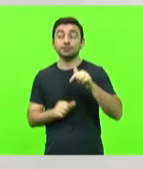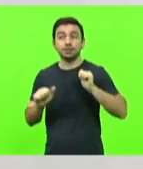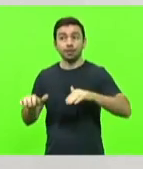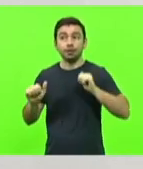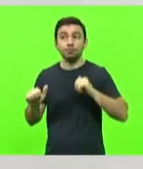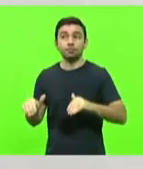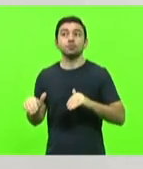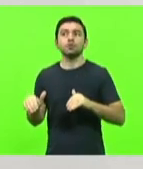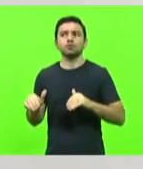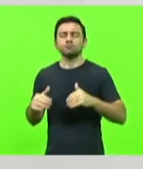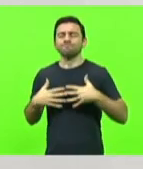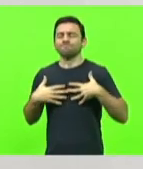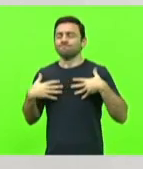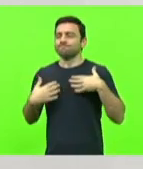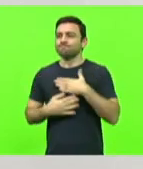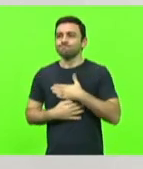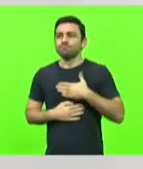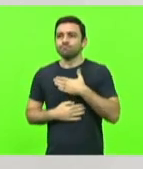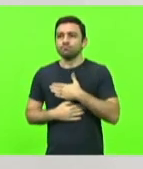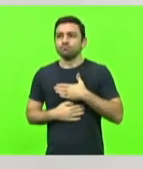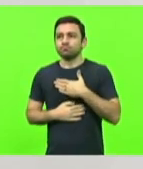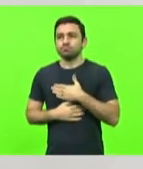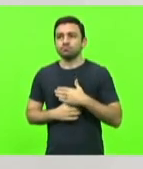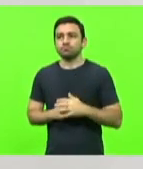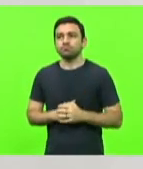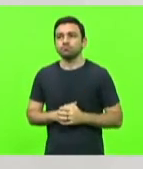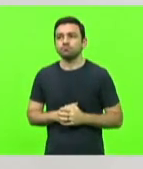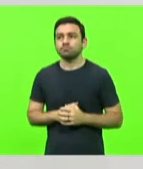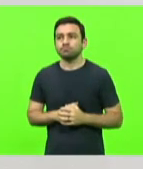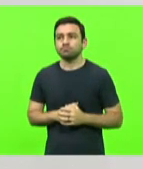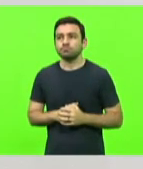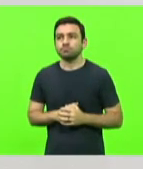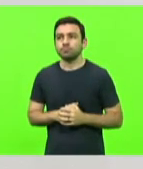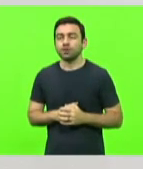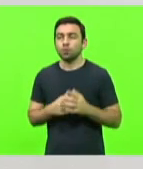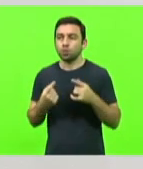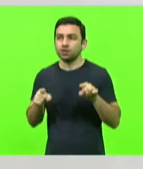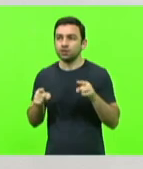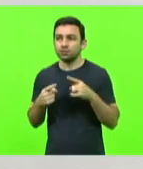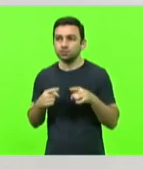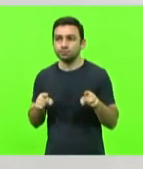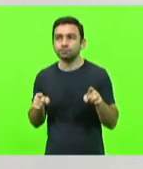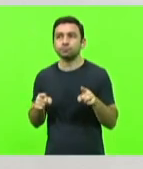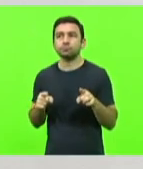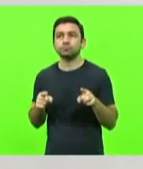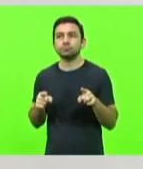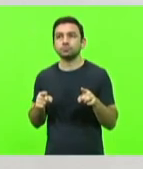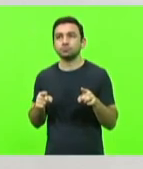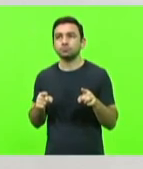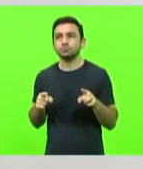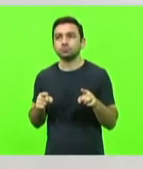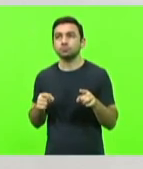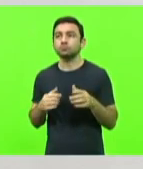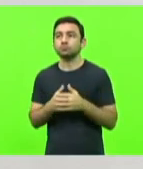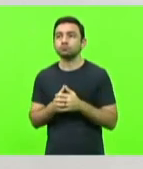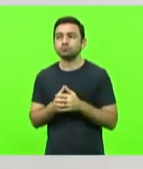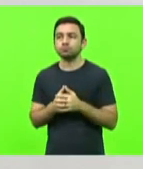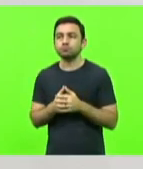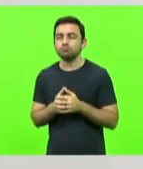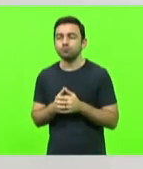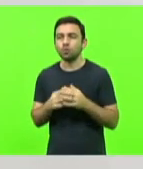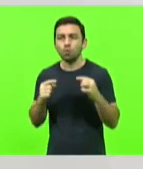com muito orgulho, o nosso hino já diz que, verás que um filho teu não foge à luta.